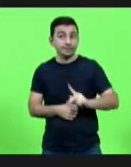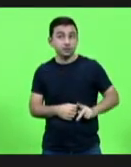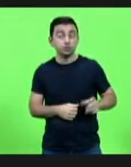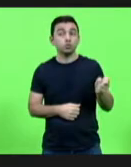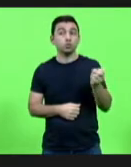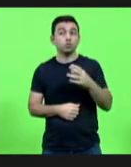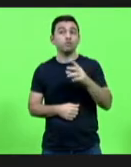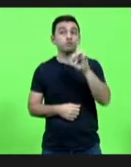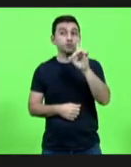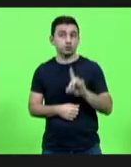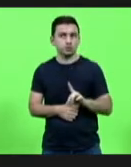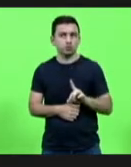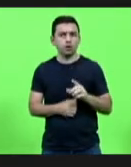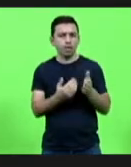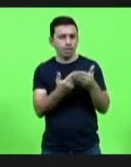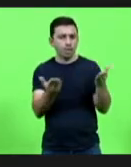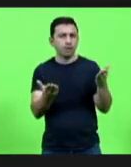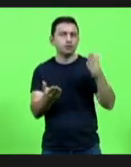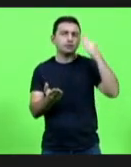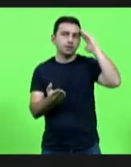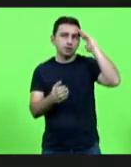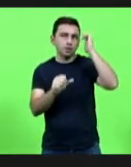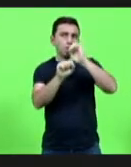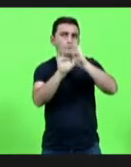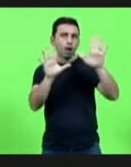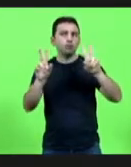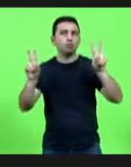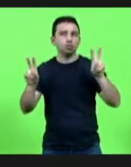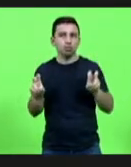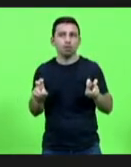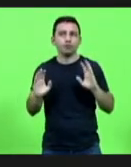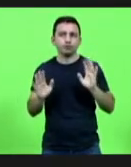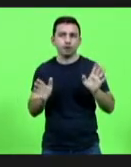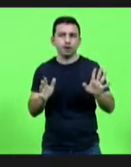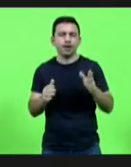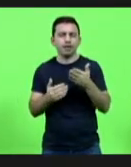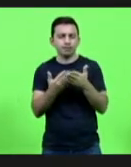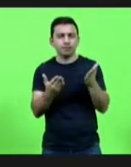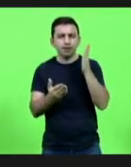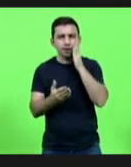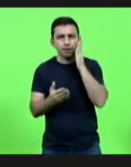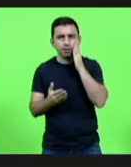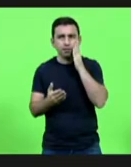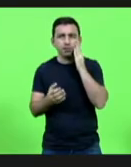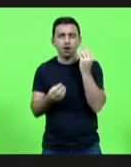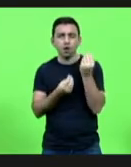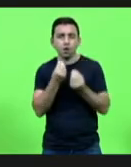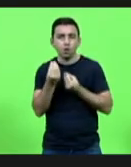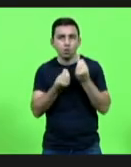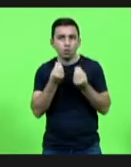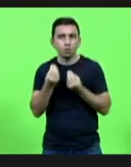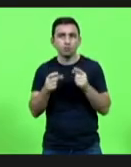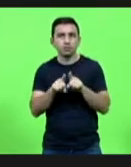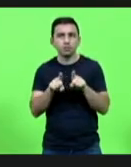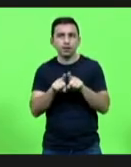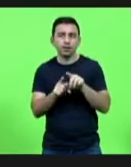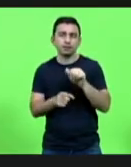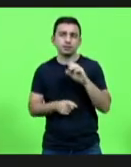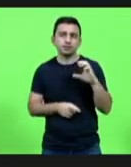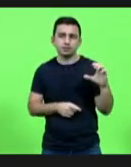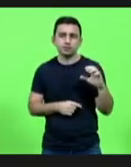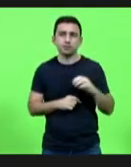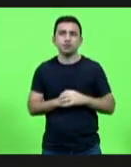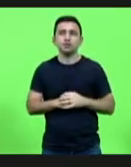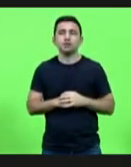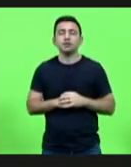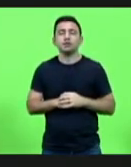eles se interaram do assunto, já sabiam alguma coisa, mas sim para saber como estava acontecendo dentro da FCC, e começaram a